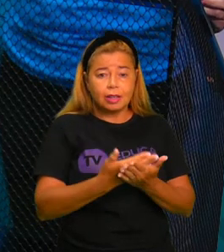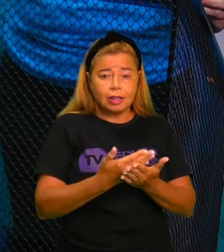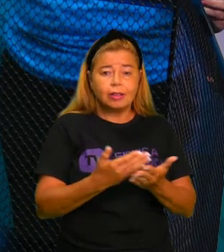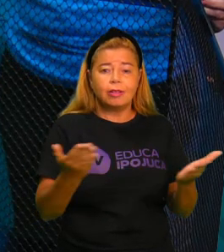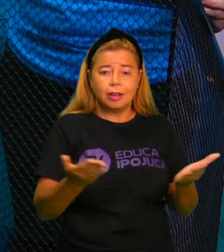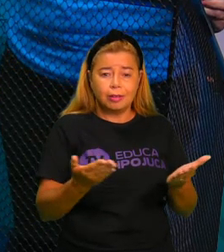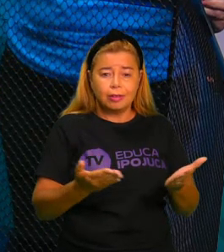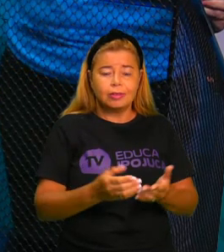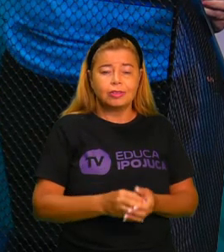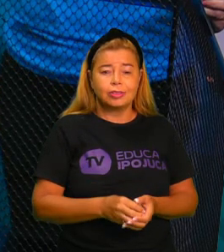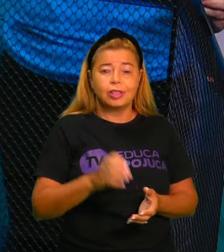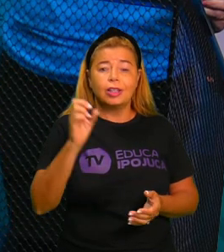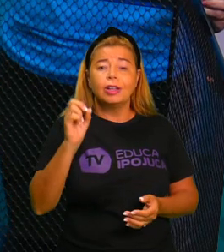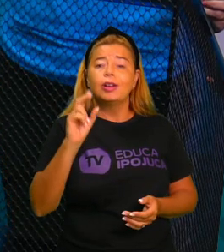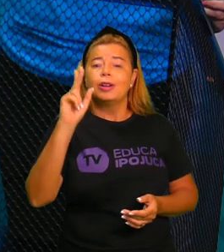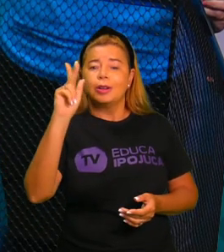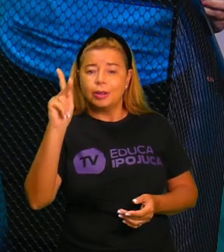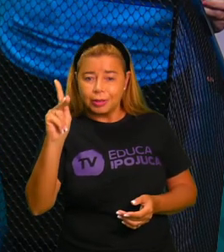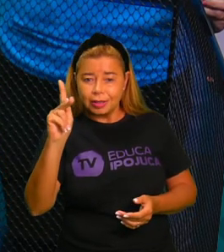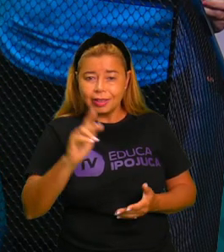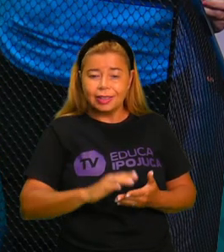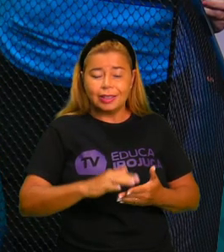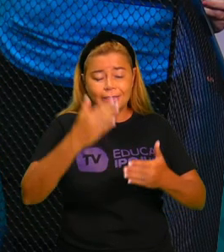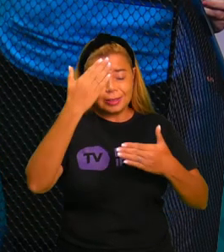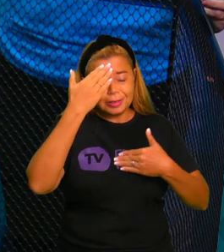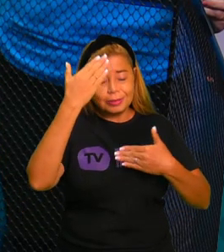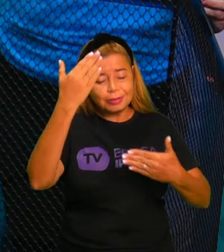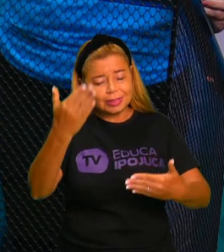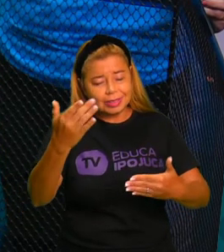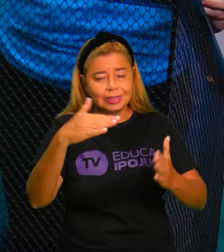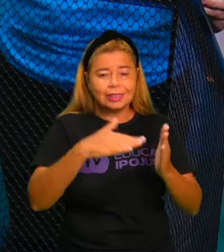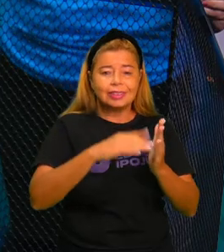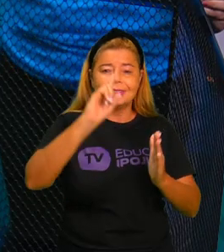Muito obrigada. Até a próxima aula. Tchau, tchau.